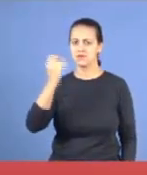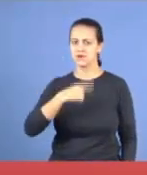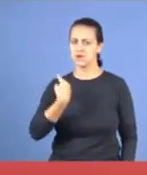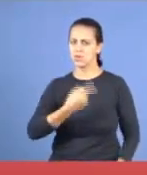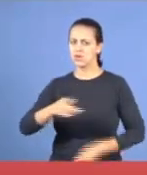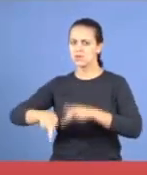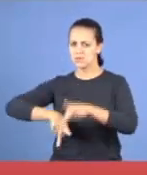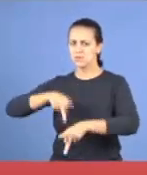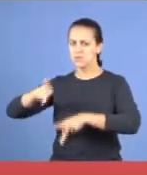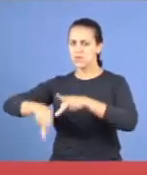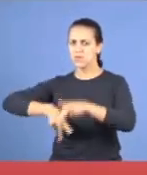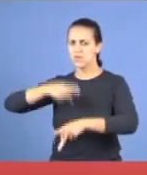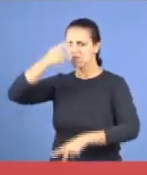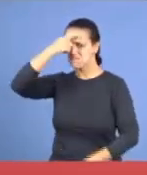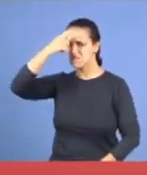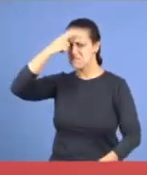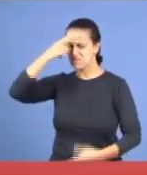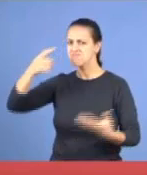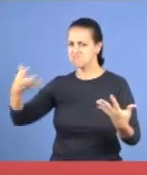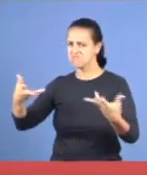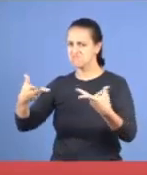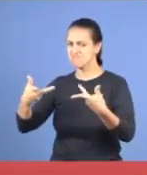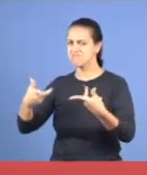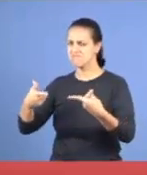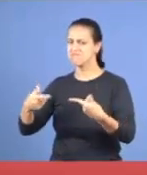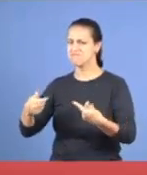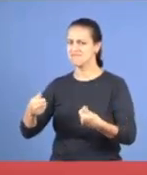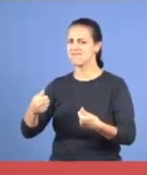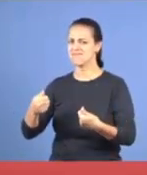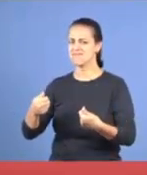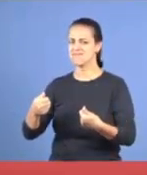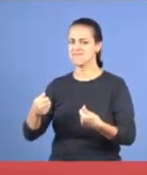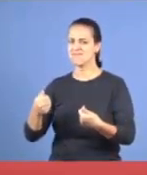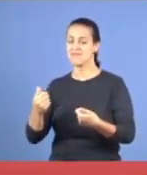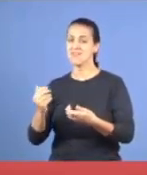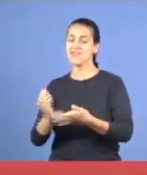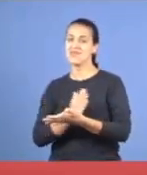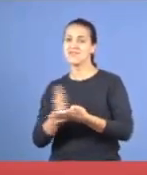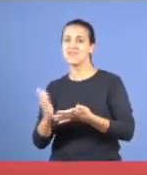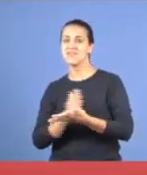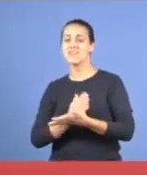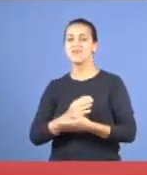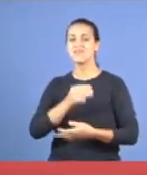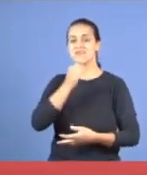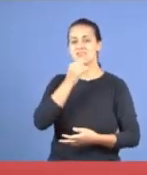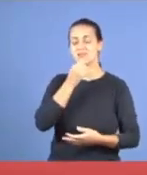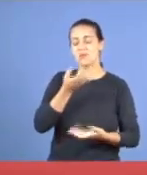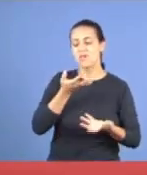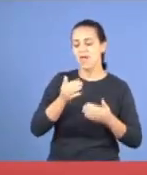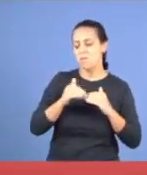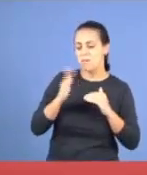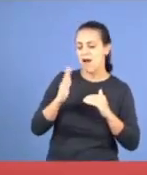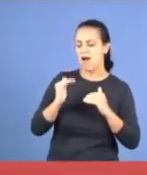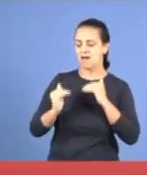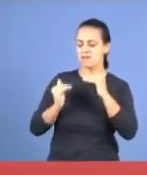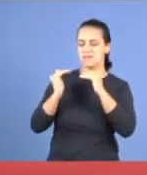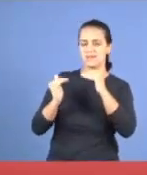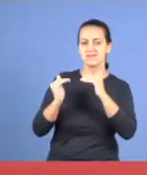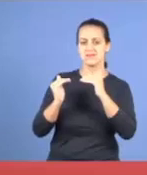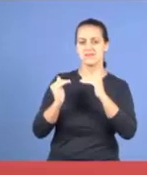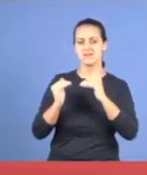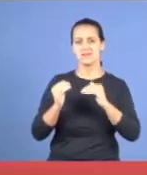mentalidade, extraordinária, às vezes a gente quer mais, todo mundo, não, vou melhorar, aliás, eu quero só,